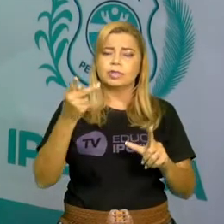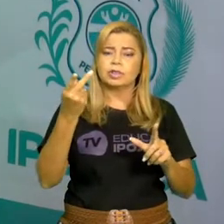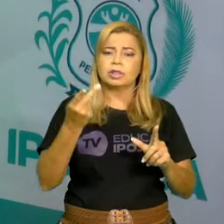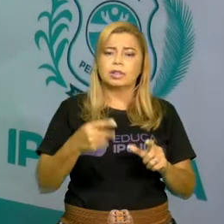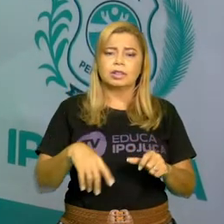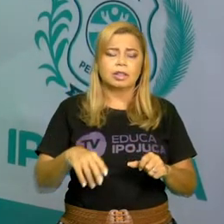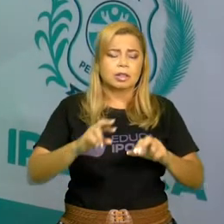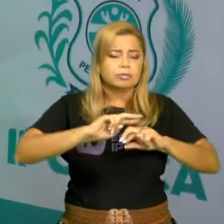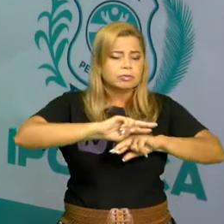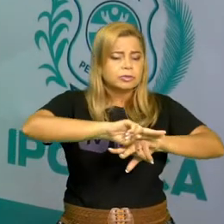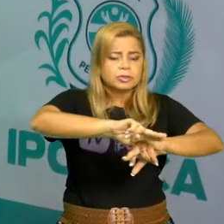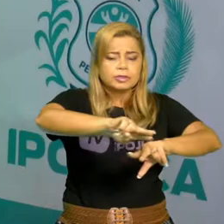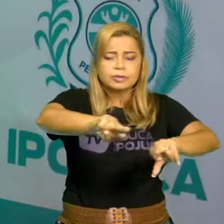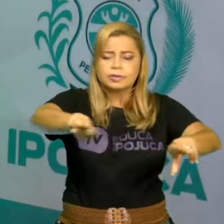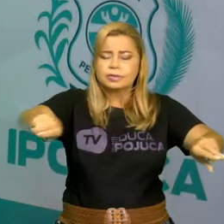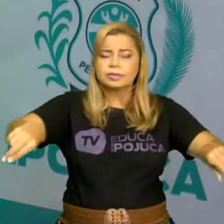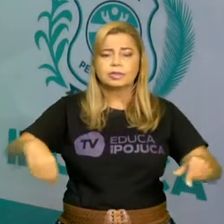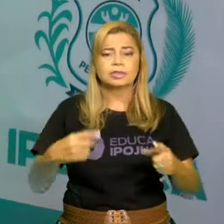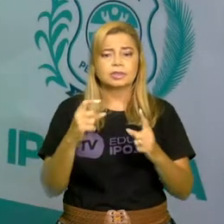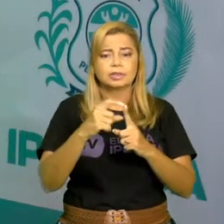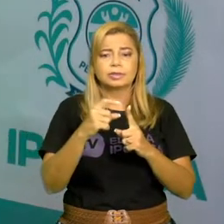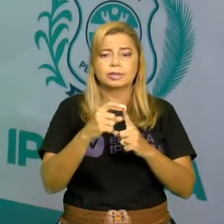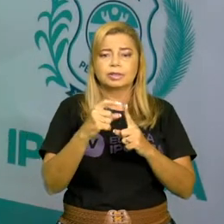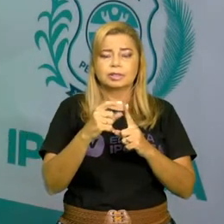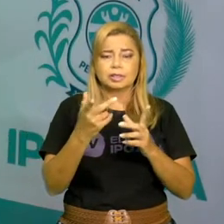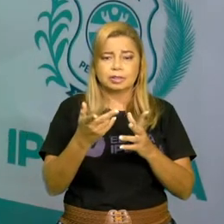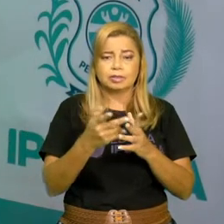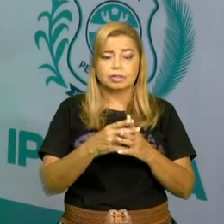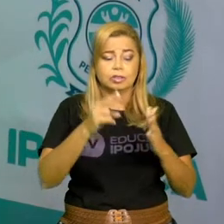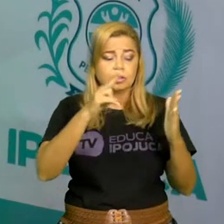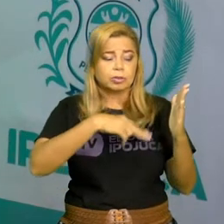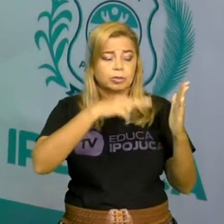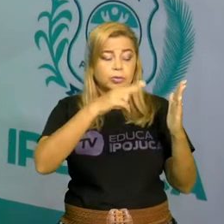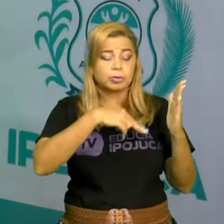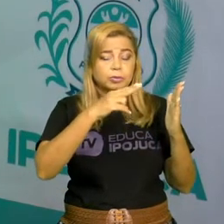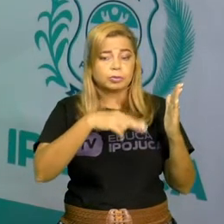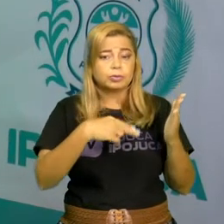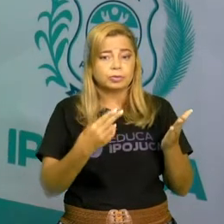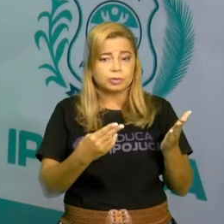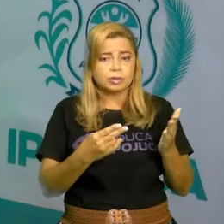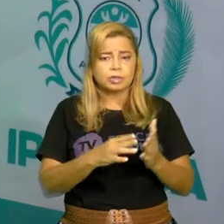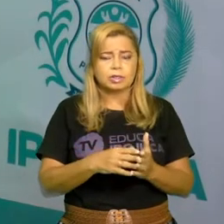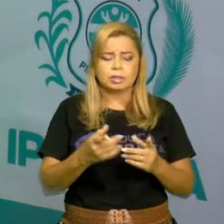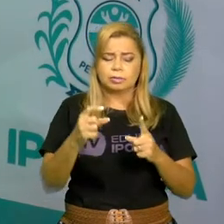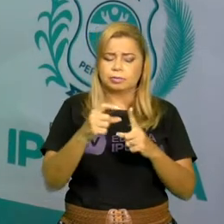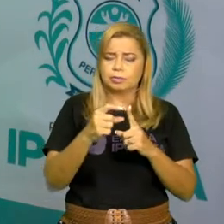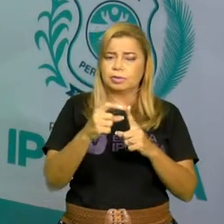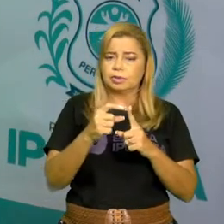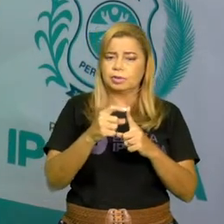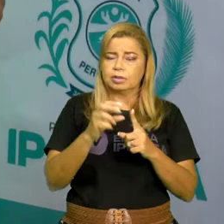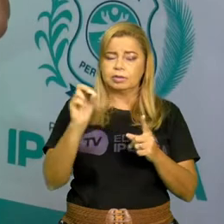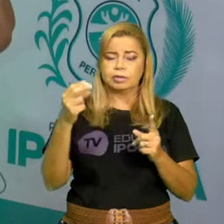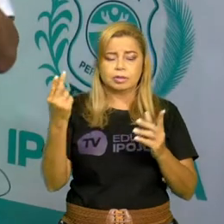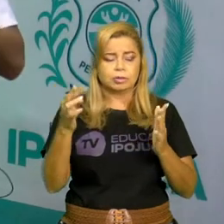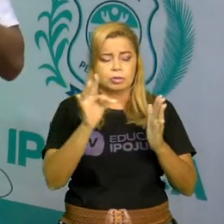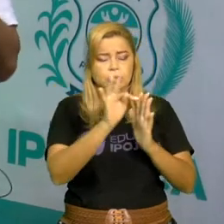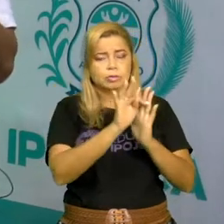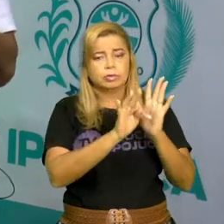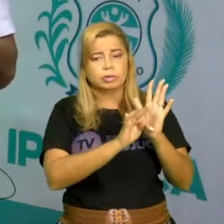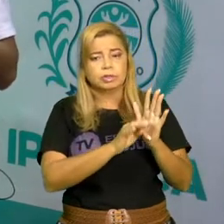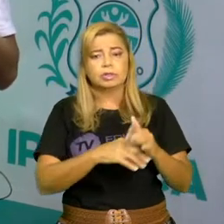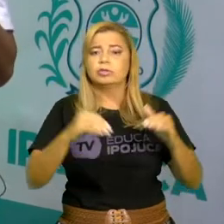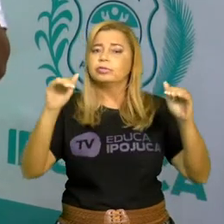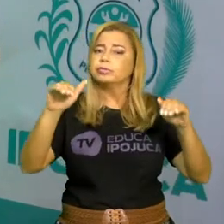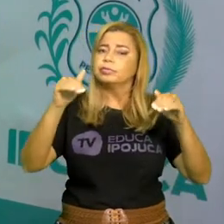palavras e quando a gente vai lendo qualquer palavra, qualquer texto, a gente tem que prestar